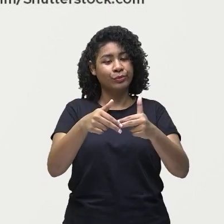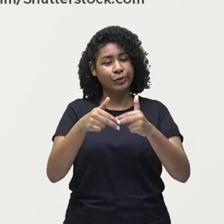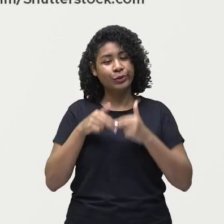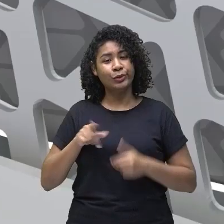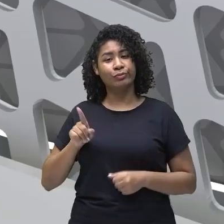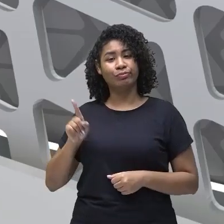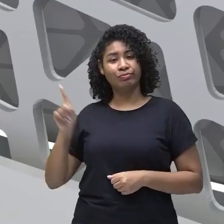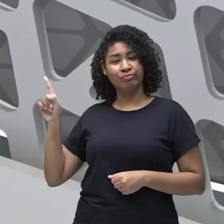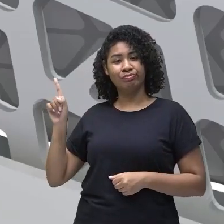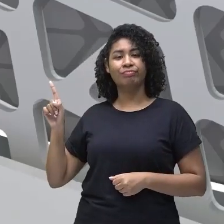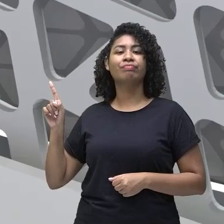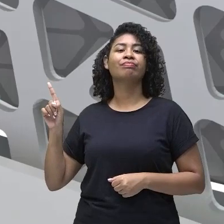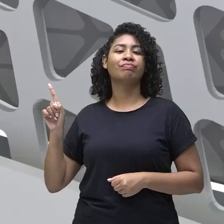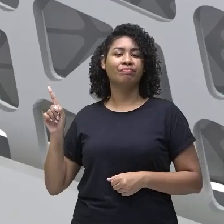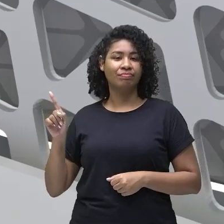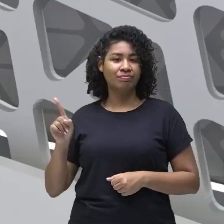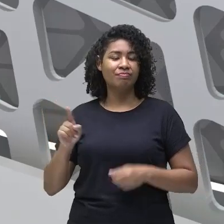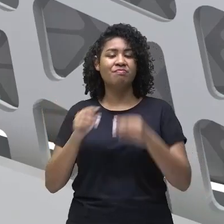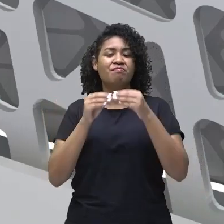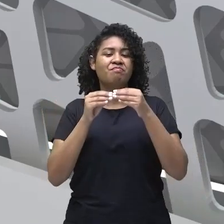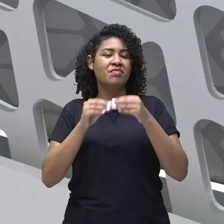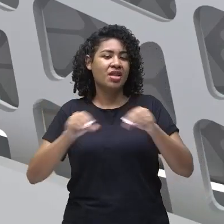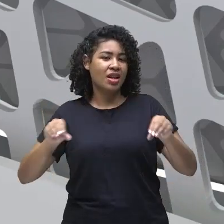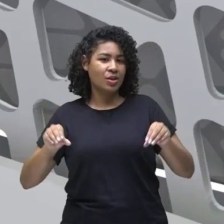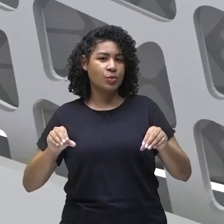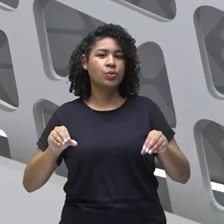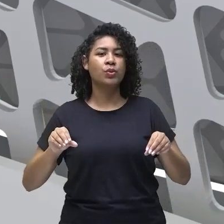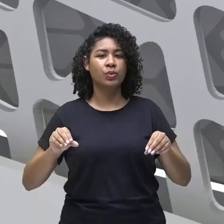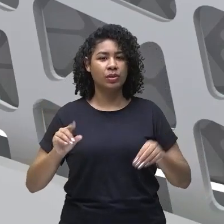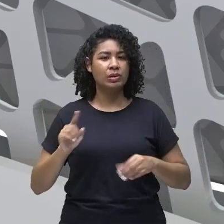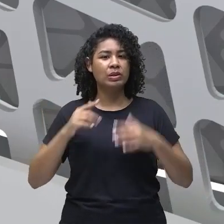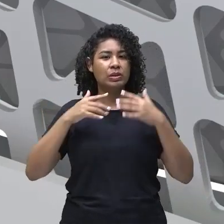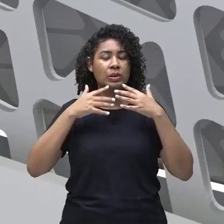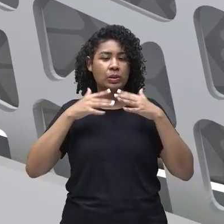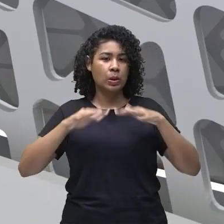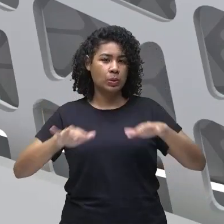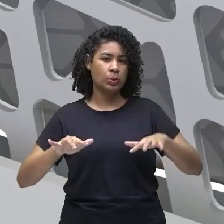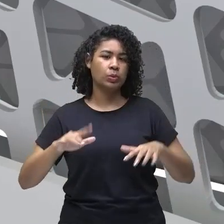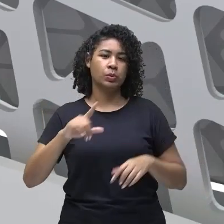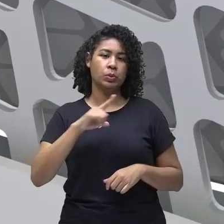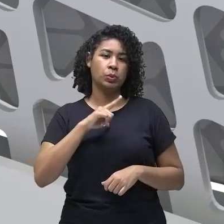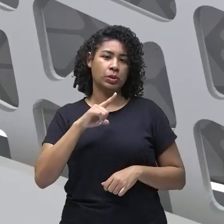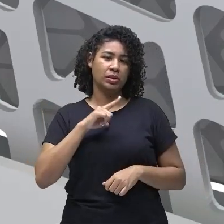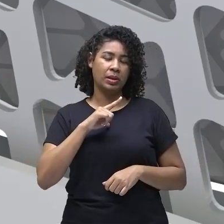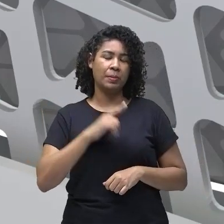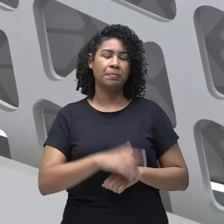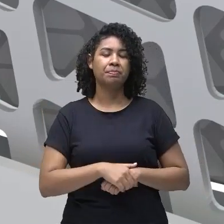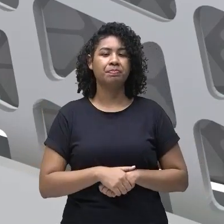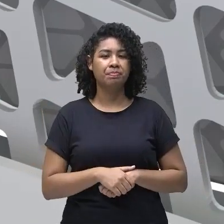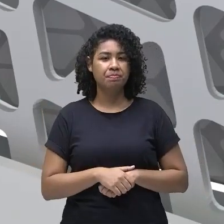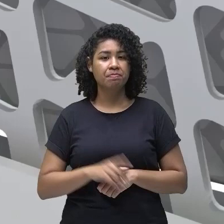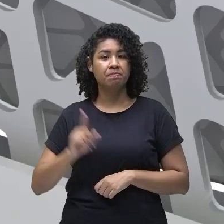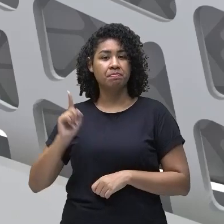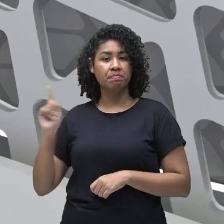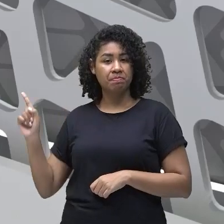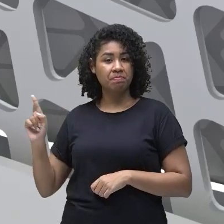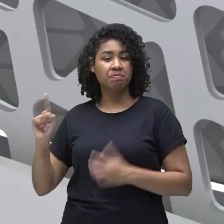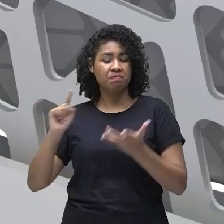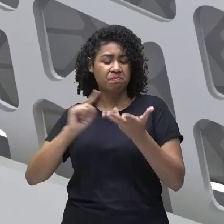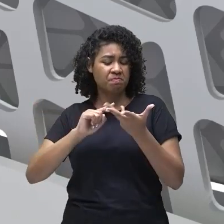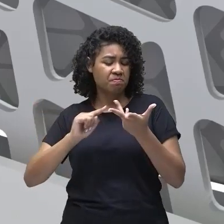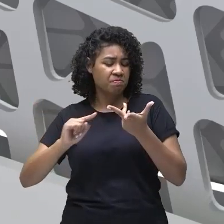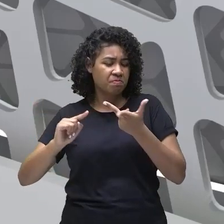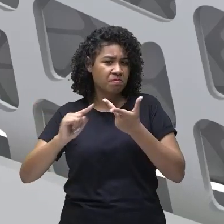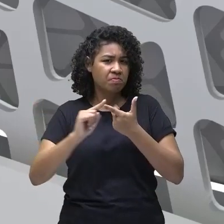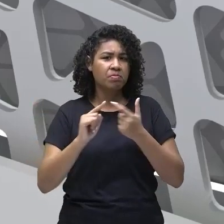acidentes desses desequilíbrios naturais e desses acidentes ambientais tudo isso pode provocar uma